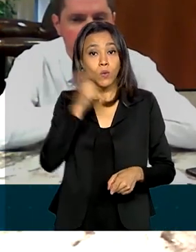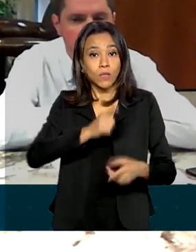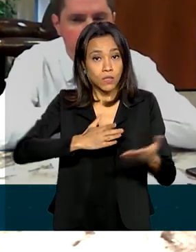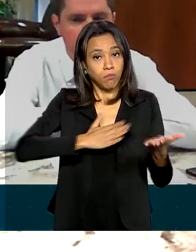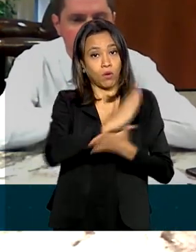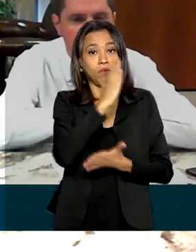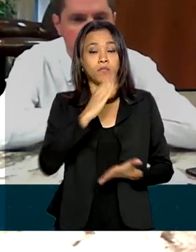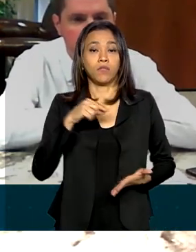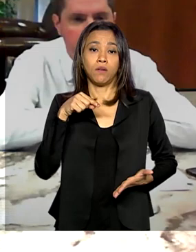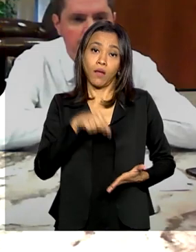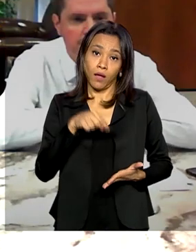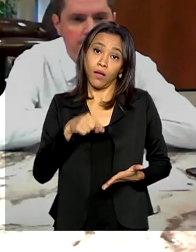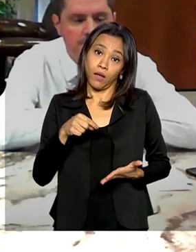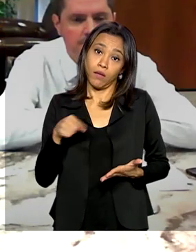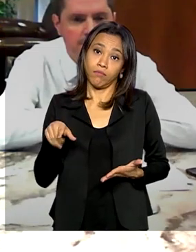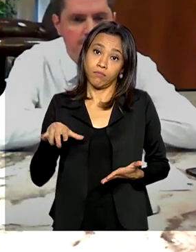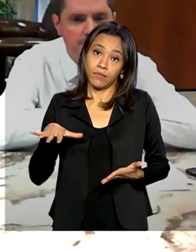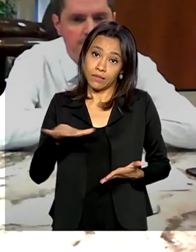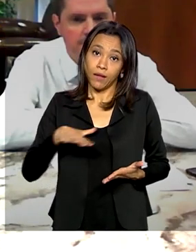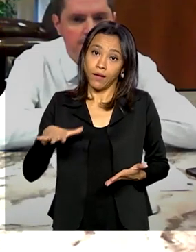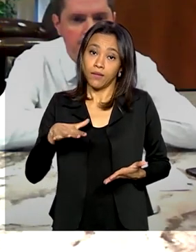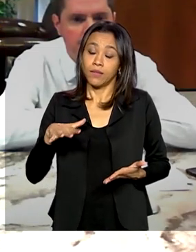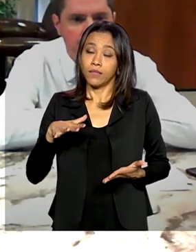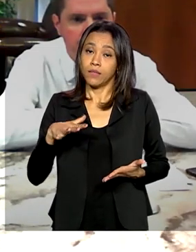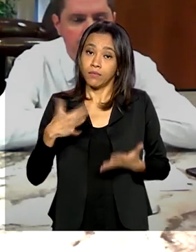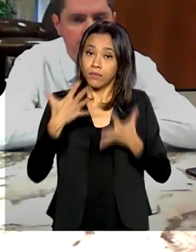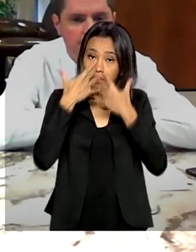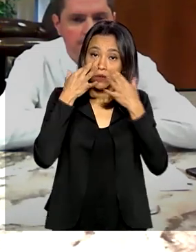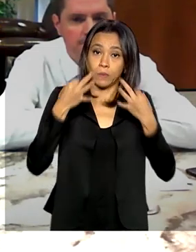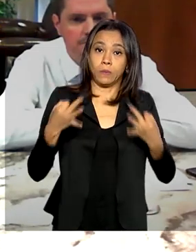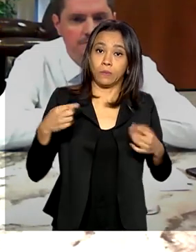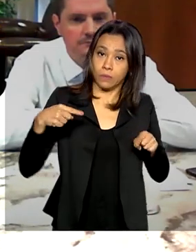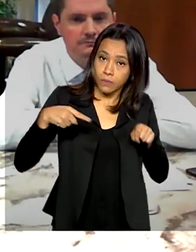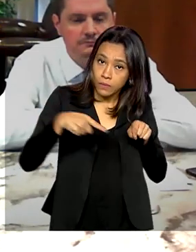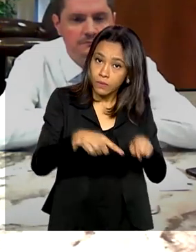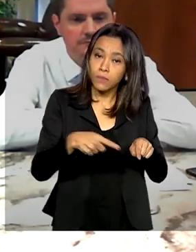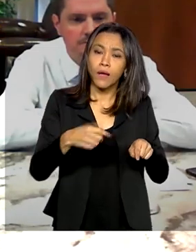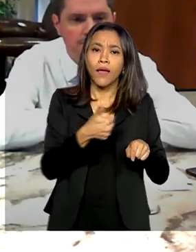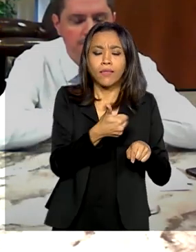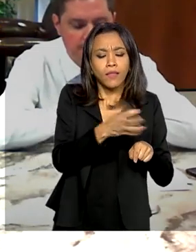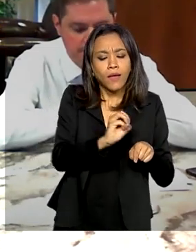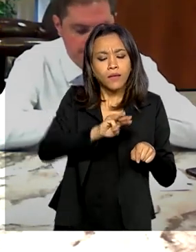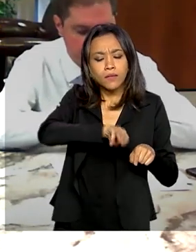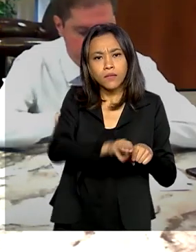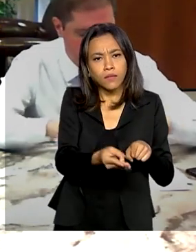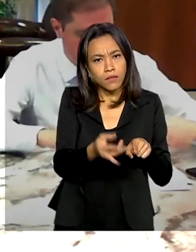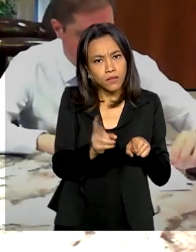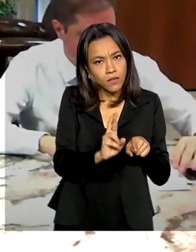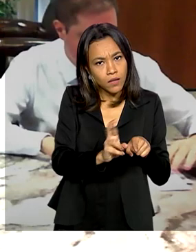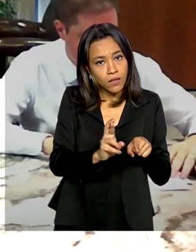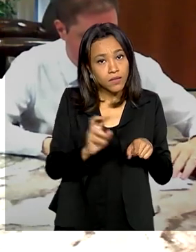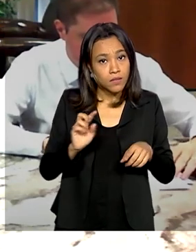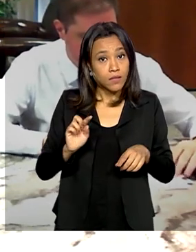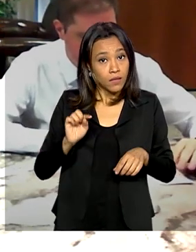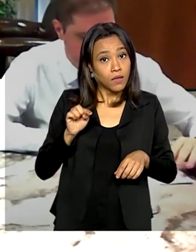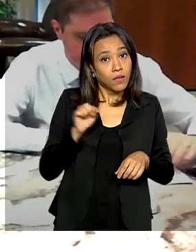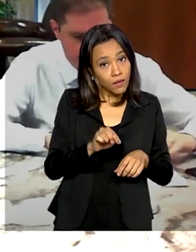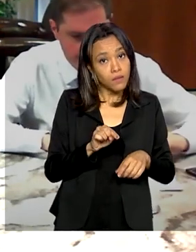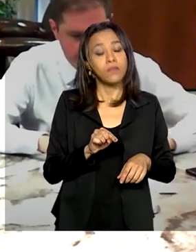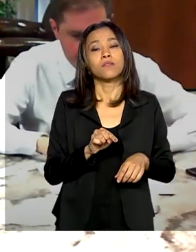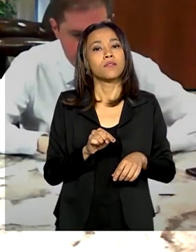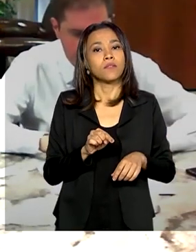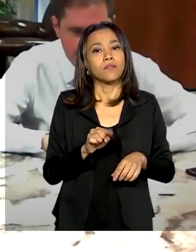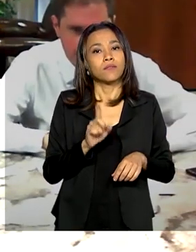é um custo fiscal não desprezível, é um custo fiscal alto, de 10 bilhões de reais, mas ele efetivamente está em linha